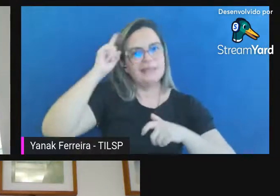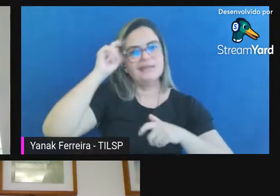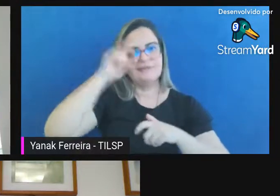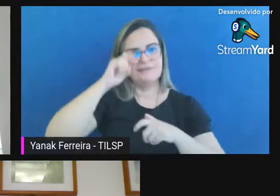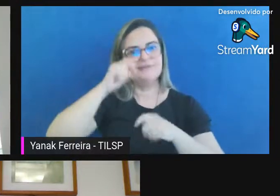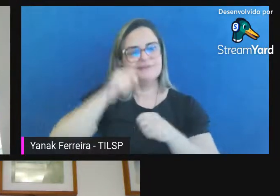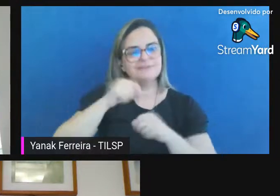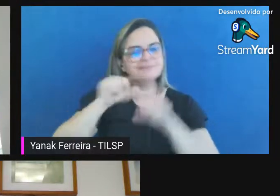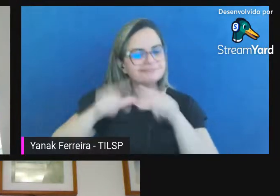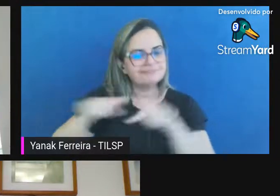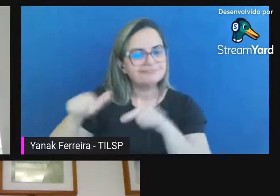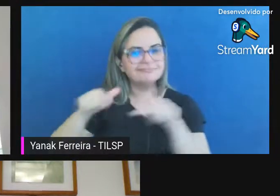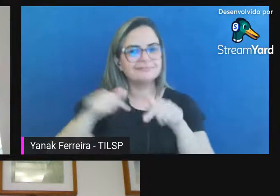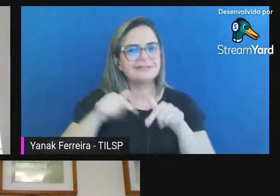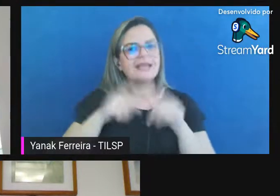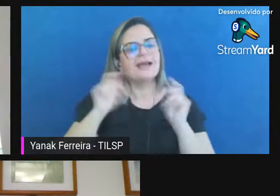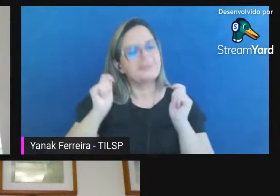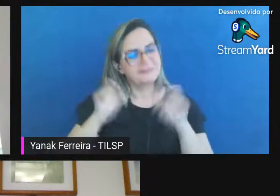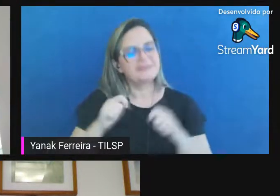patente essa